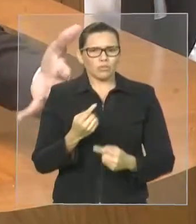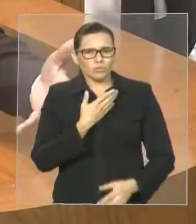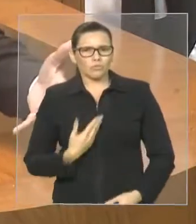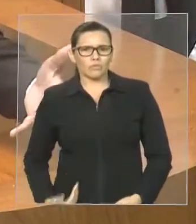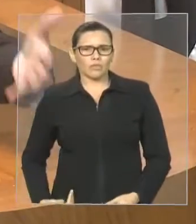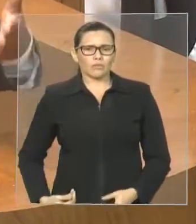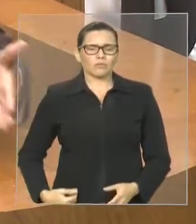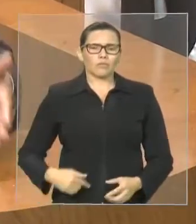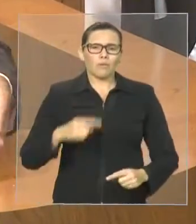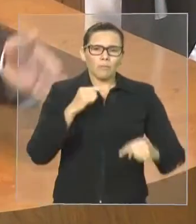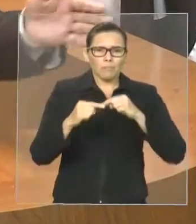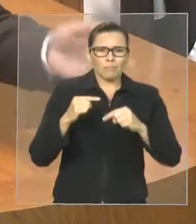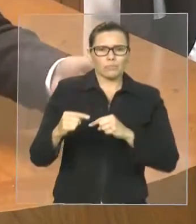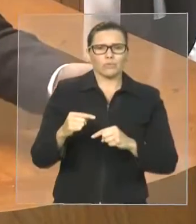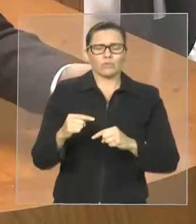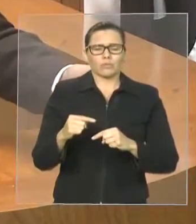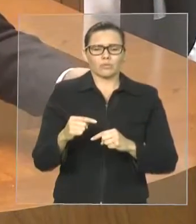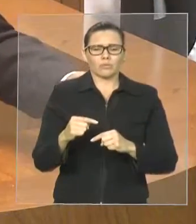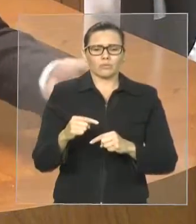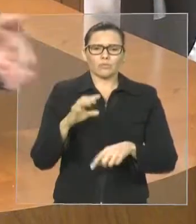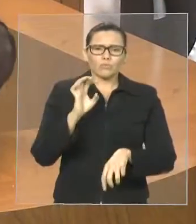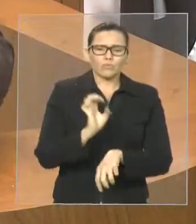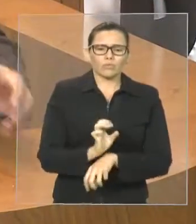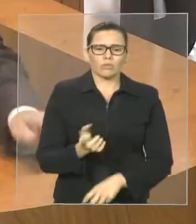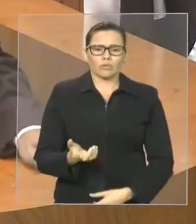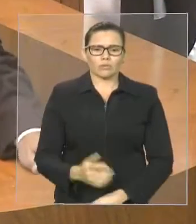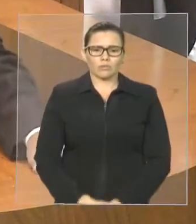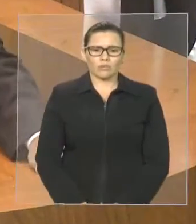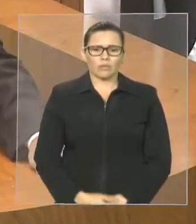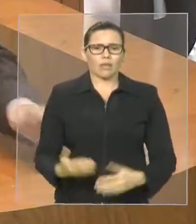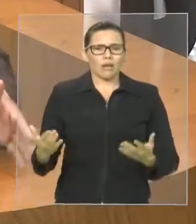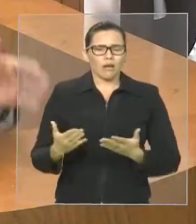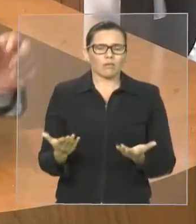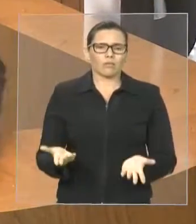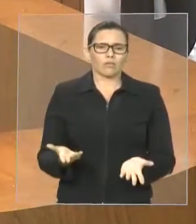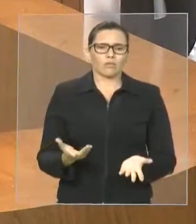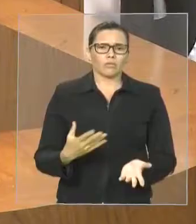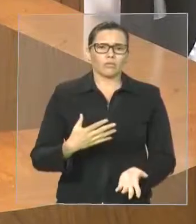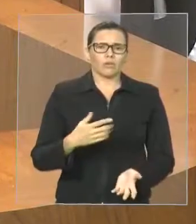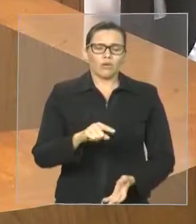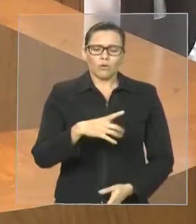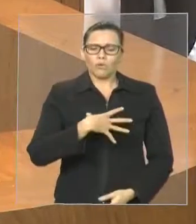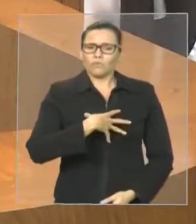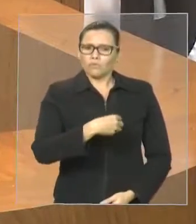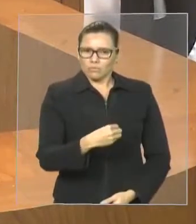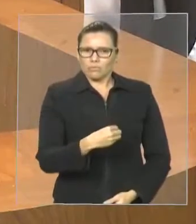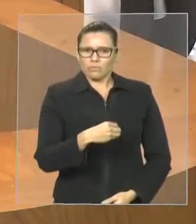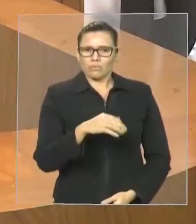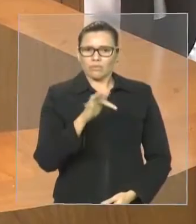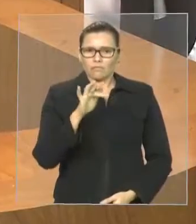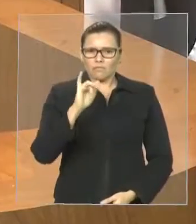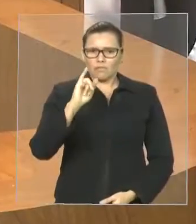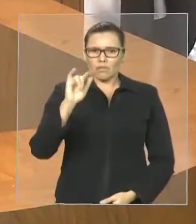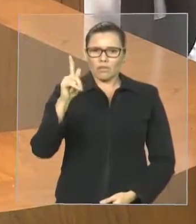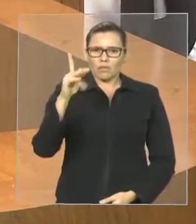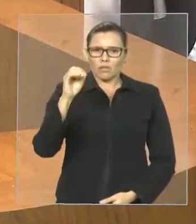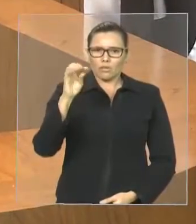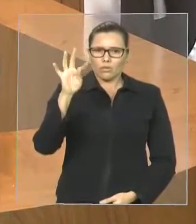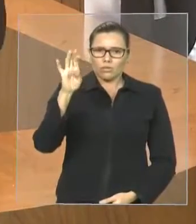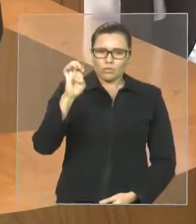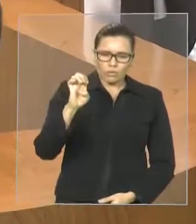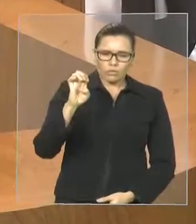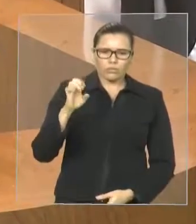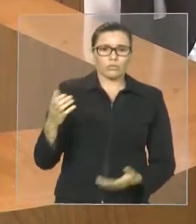manutenção do poder. E para isso colocaram o filhote e agora o pai do filhote também fazendo as mesmas práticas da propaganda